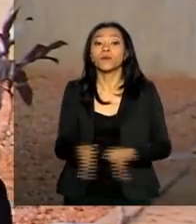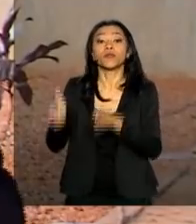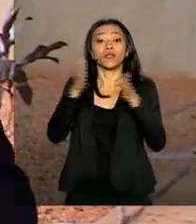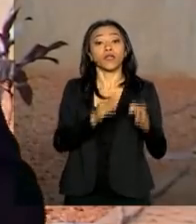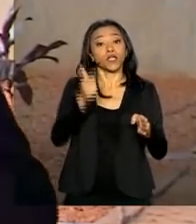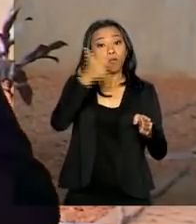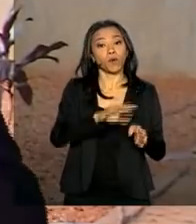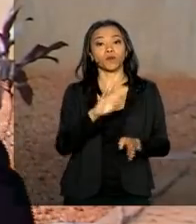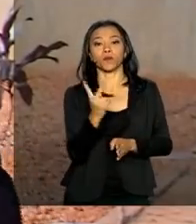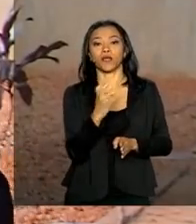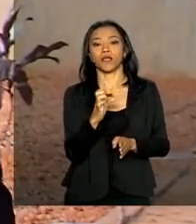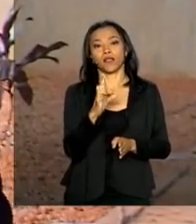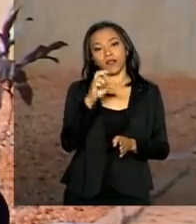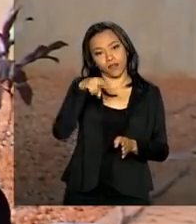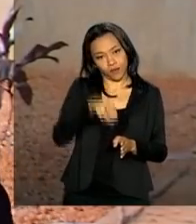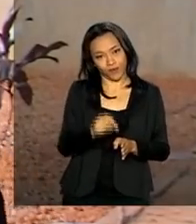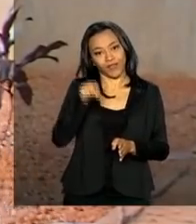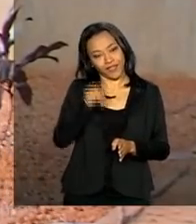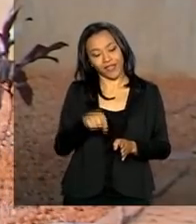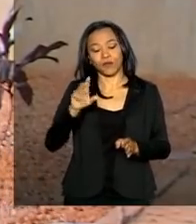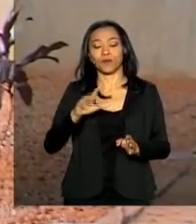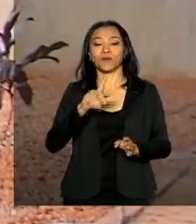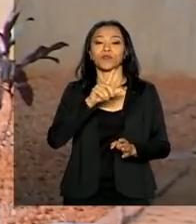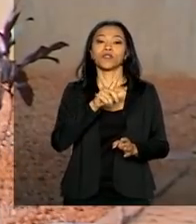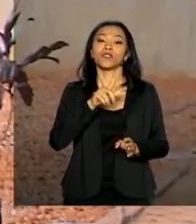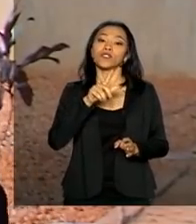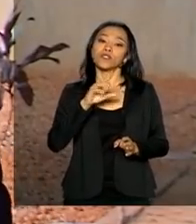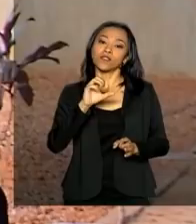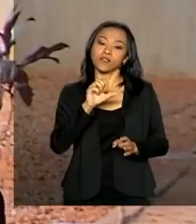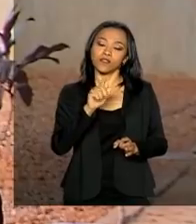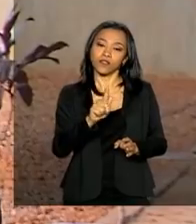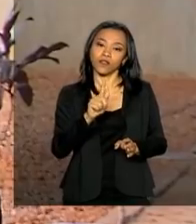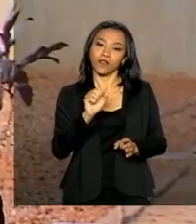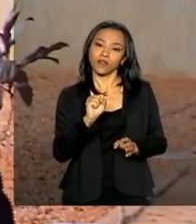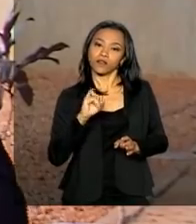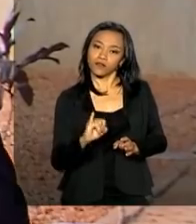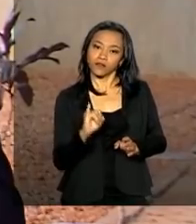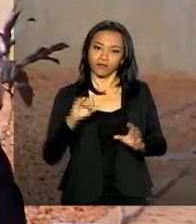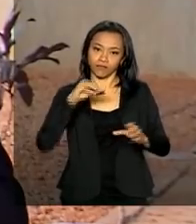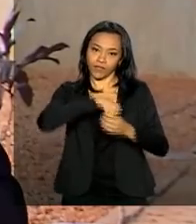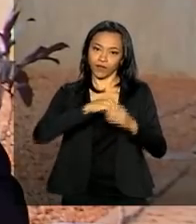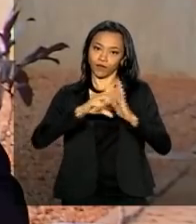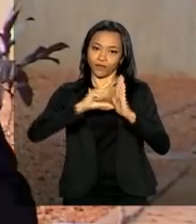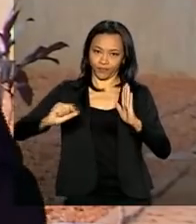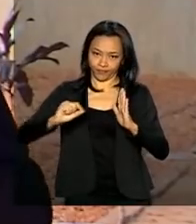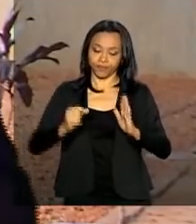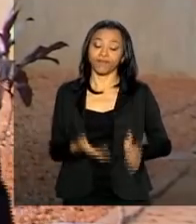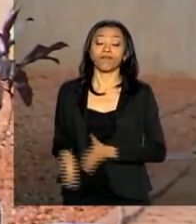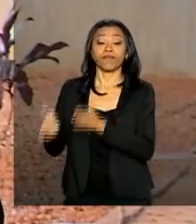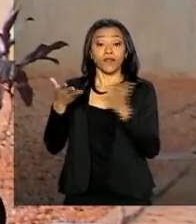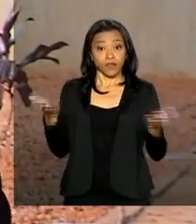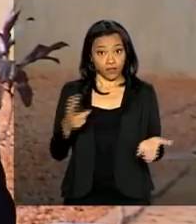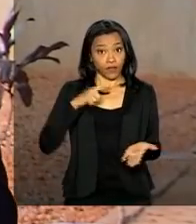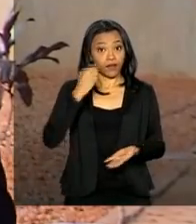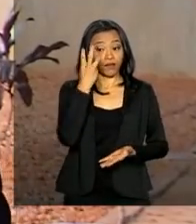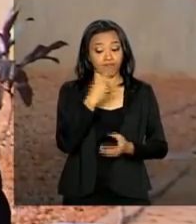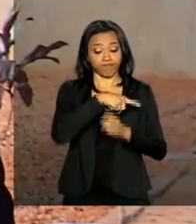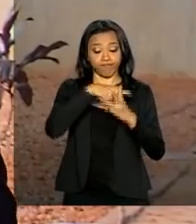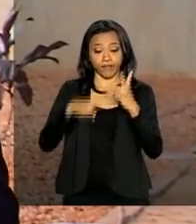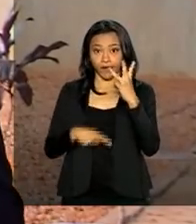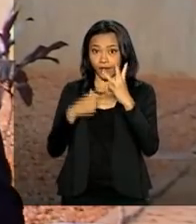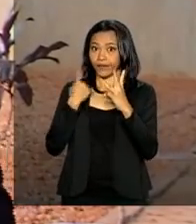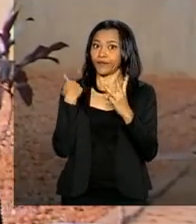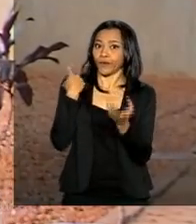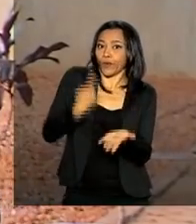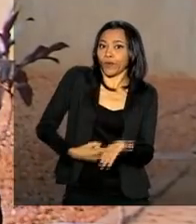Segurança Institucional. Bom, agora à tarde, o presidente eleito tem pelo menos três compromissos. Daqui a pouco, a uma hora,